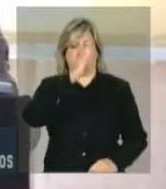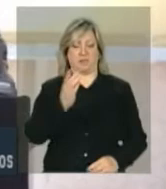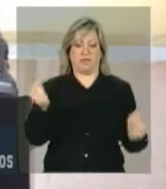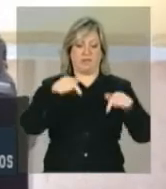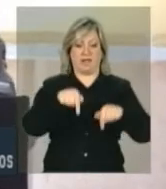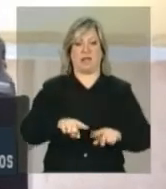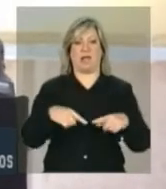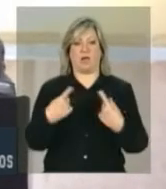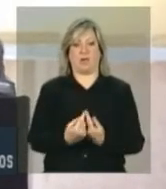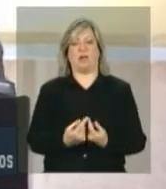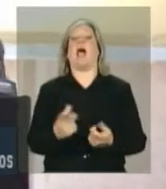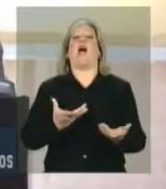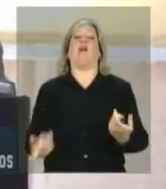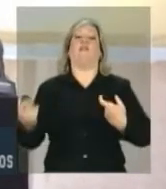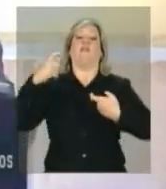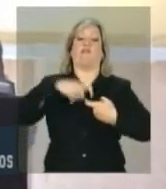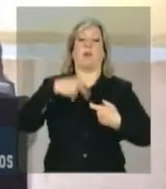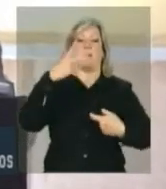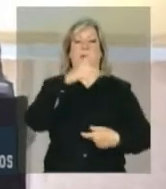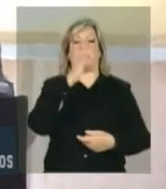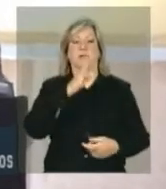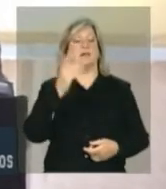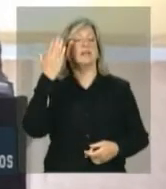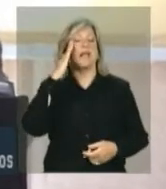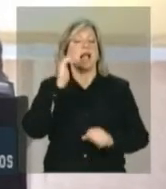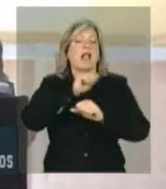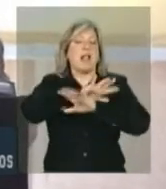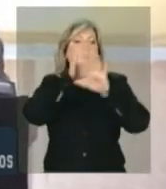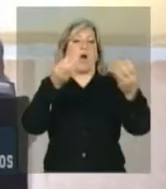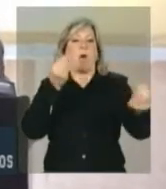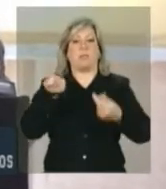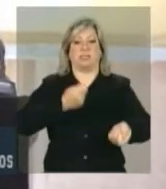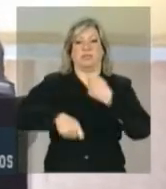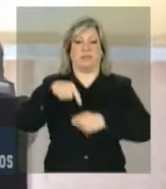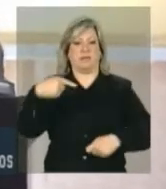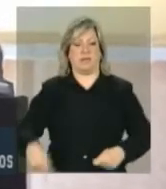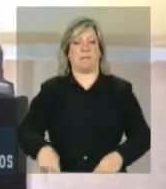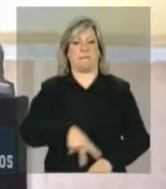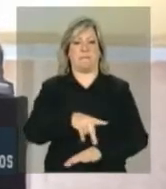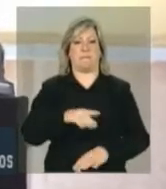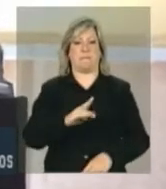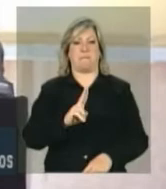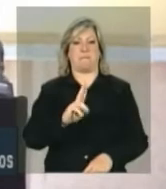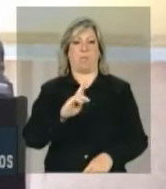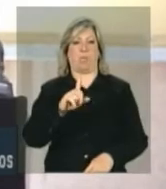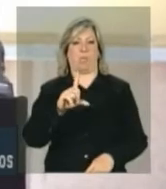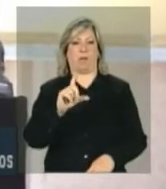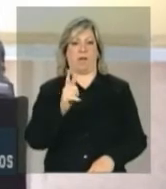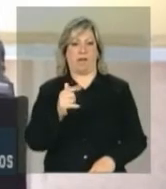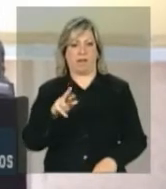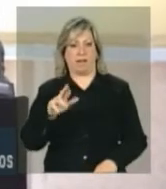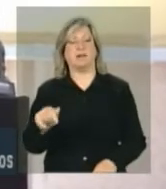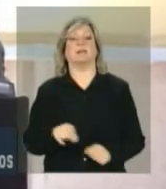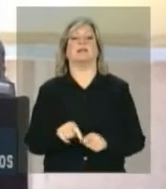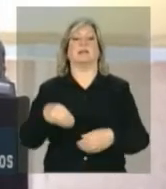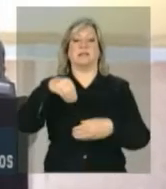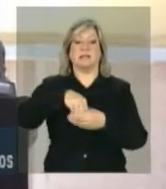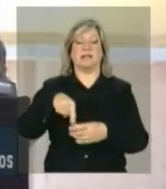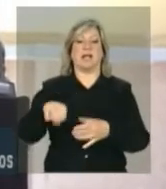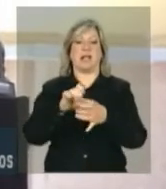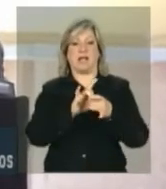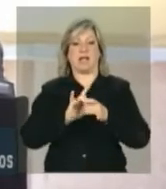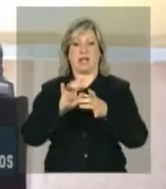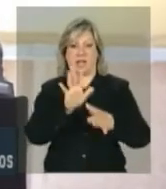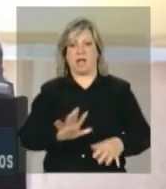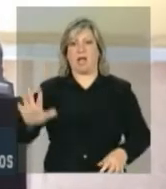visão muito mais clara das potencialidades do mercado búlgaro, um mercado integrado Europa com importantes